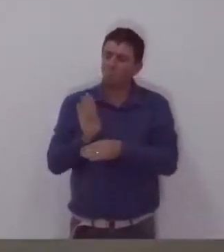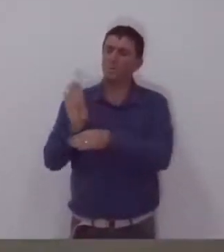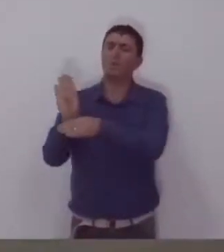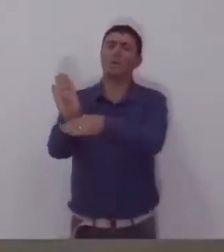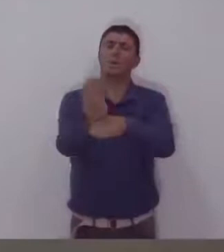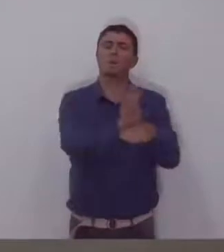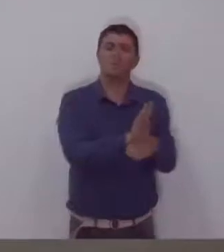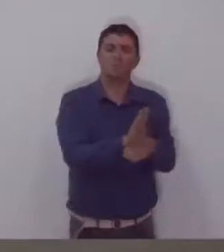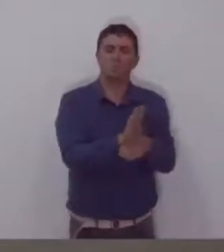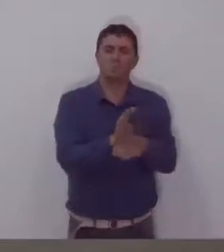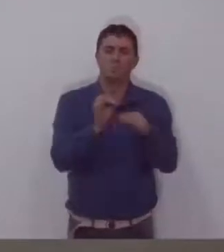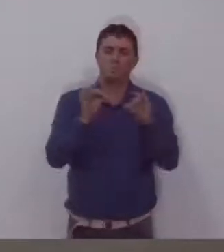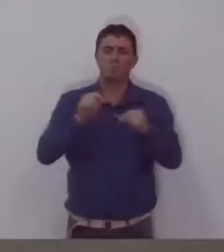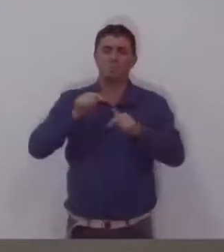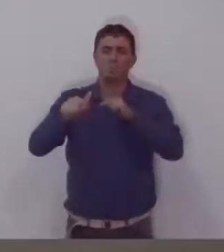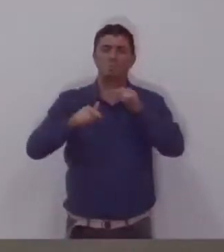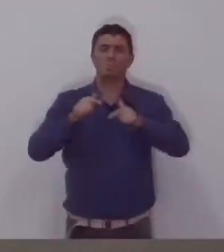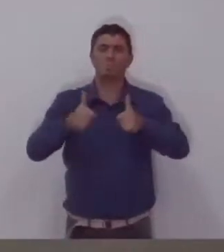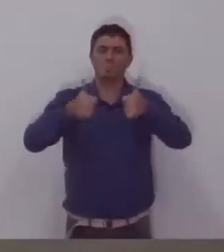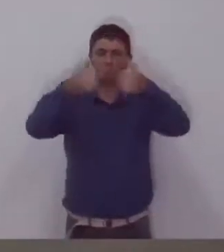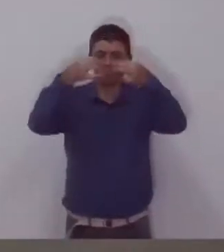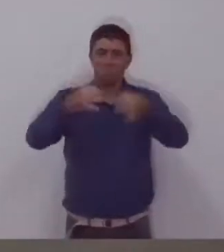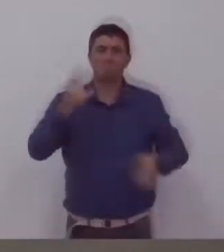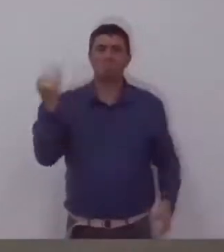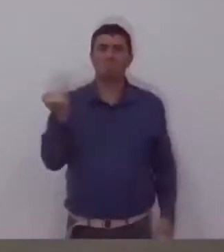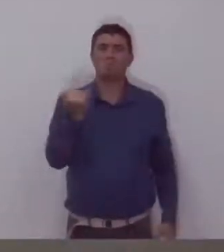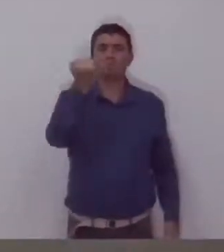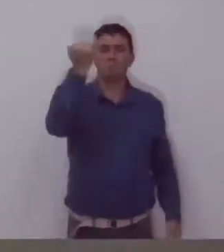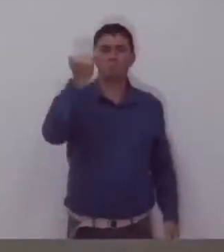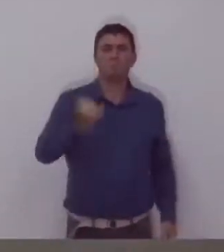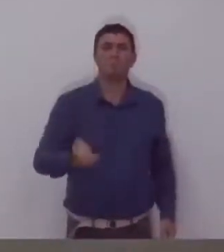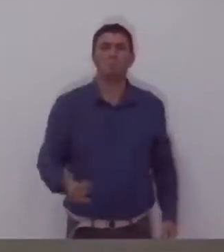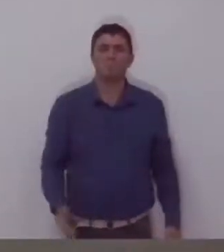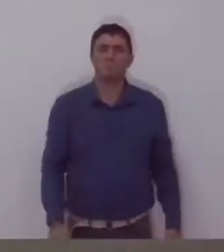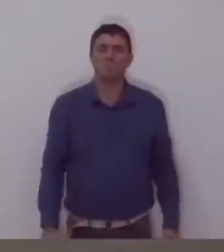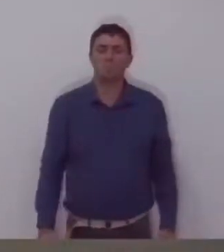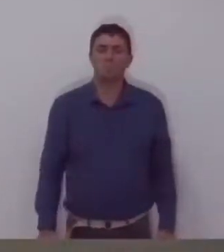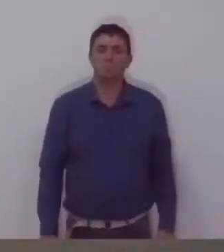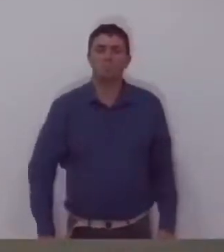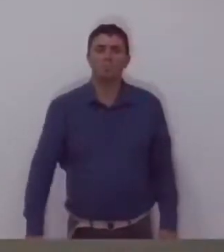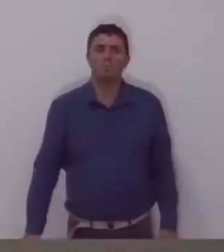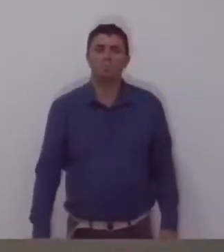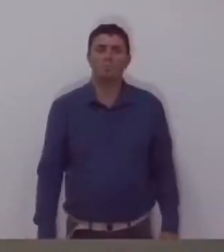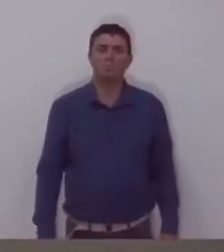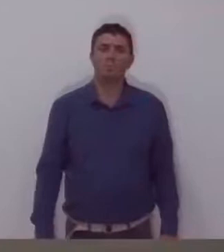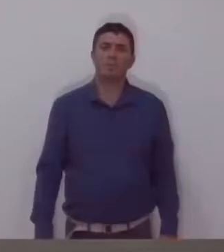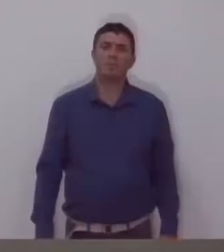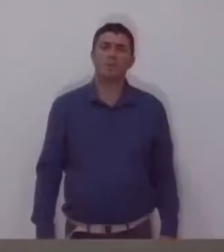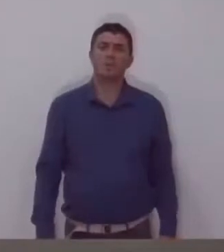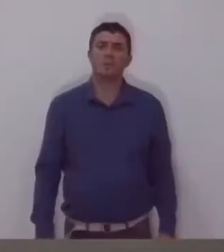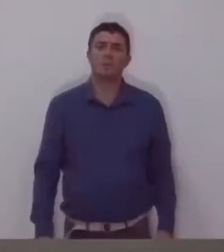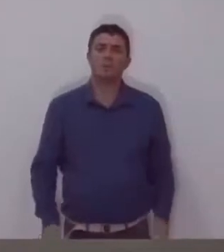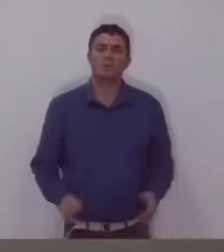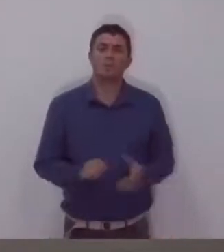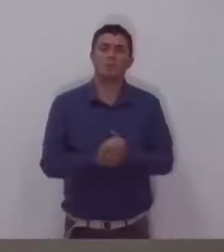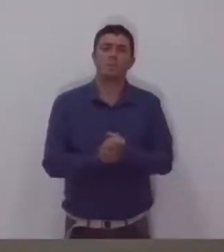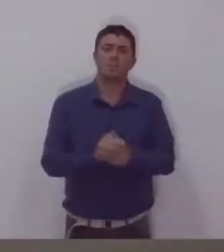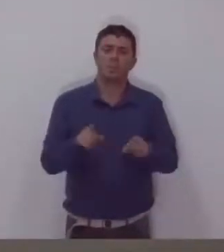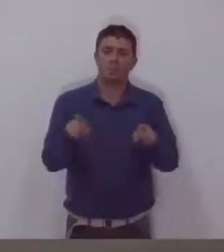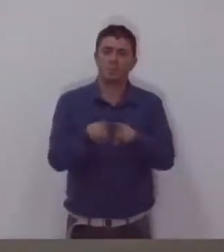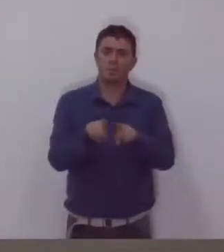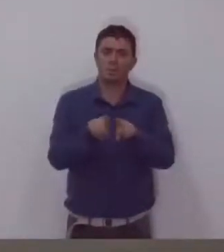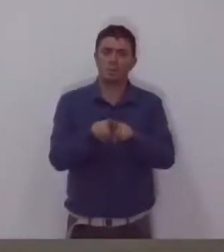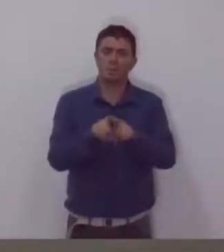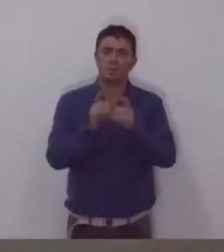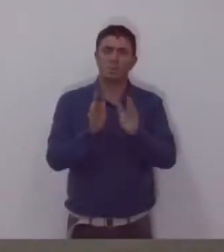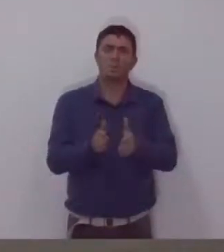que é um trabalho muito importante. E daí, já finalizando, a gente vê,